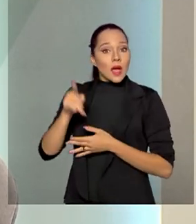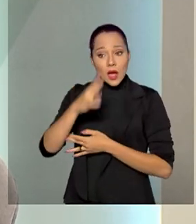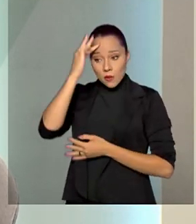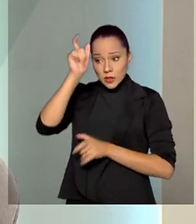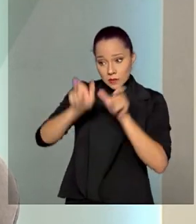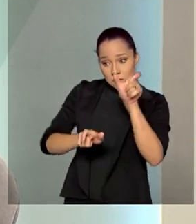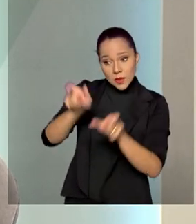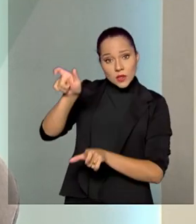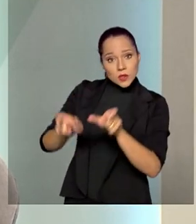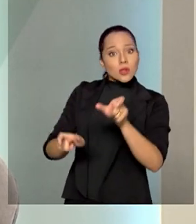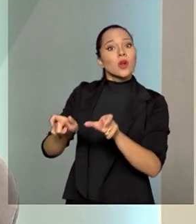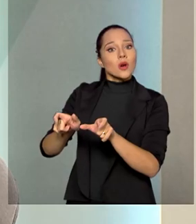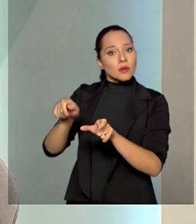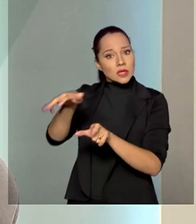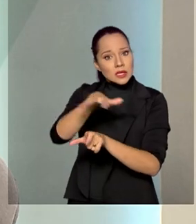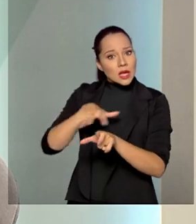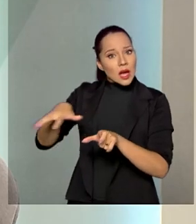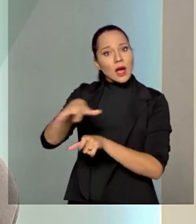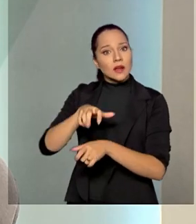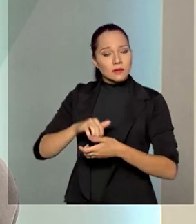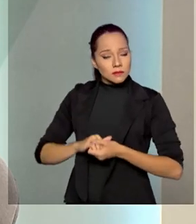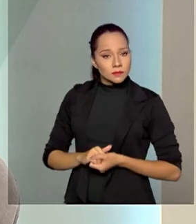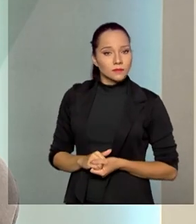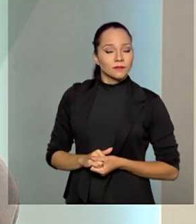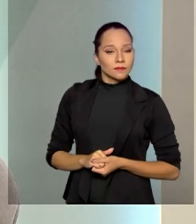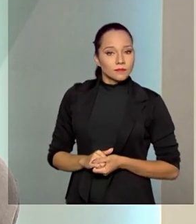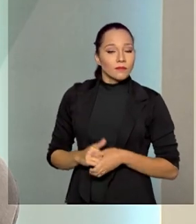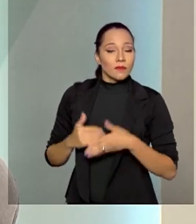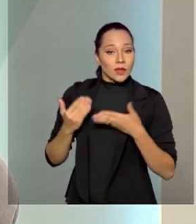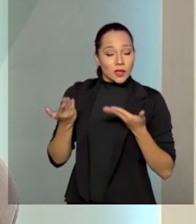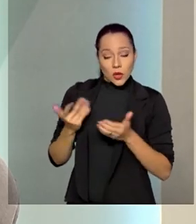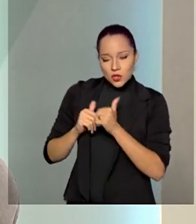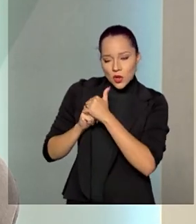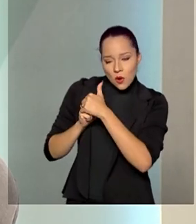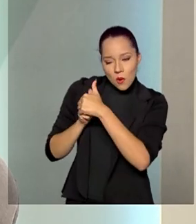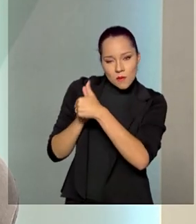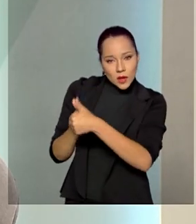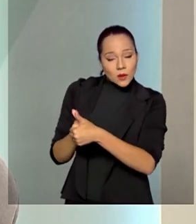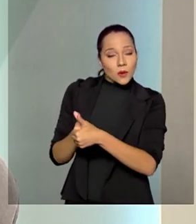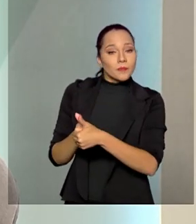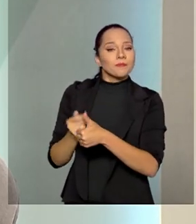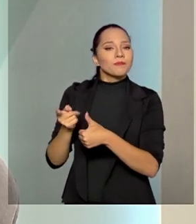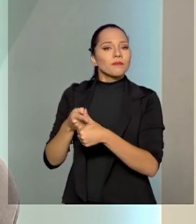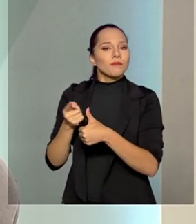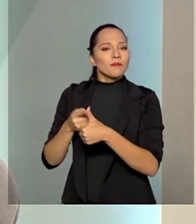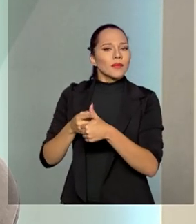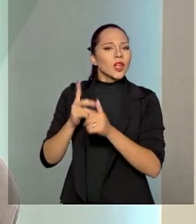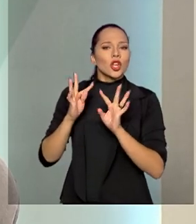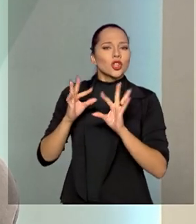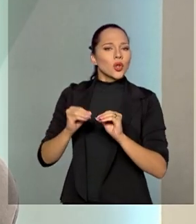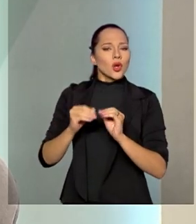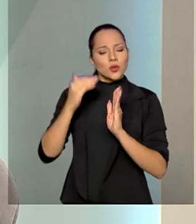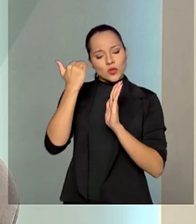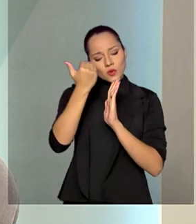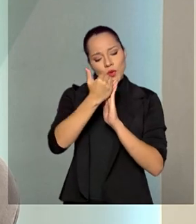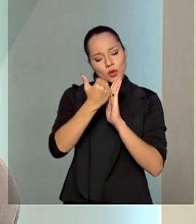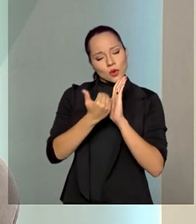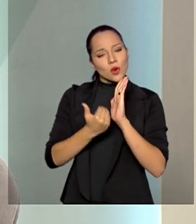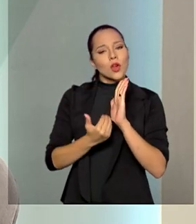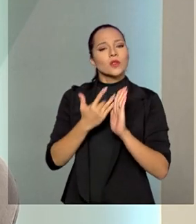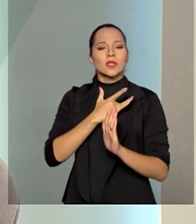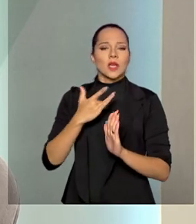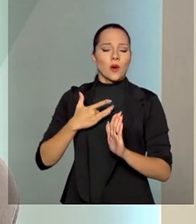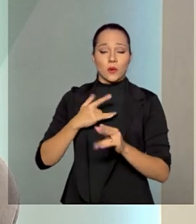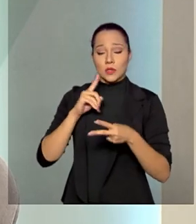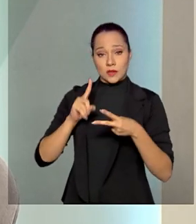pessoas que conduzem esse setor. Então, nós acompanhamos, primeiro, cumprindo todos os protocolos sanitários.